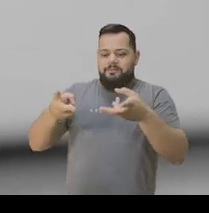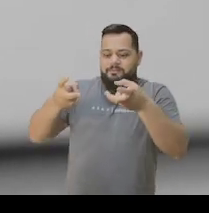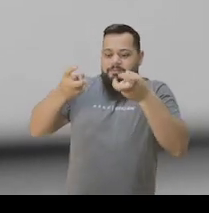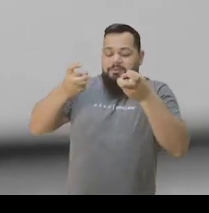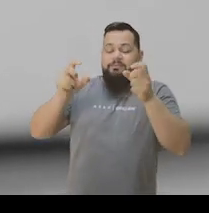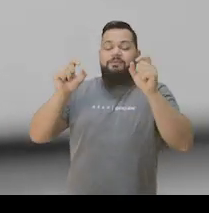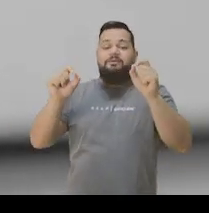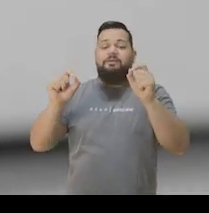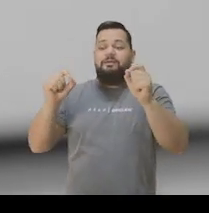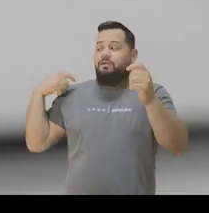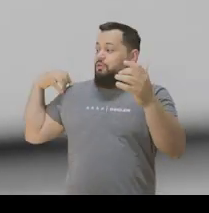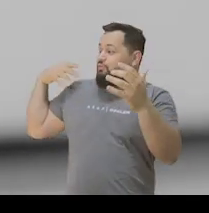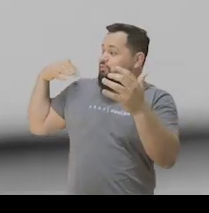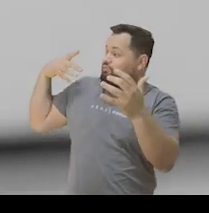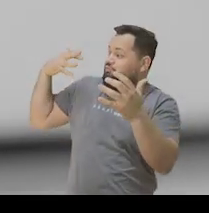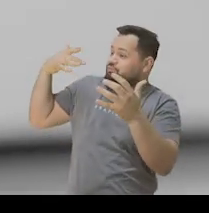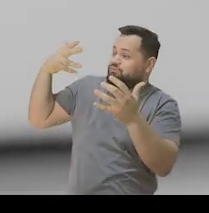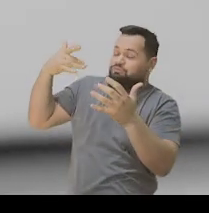quanto tempo passou.